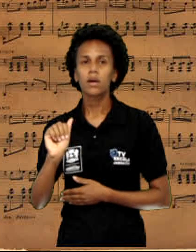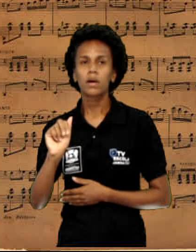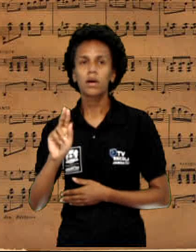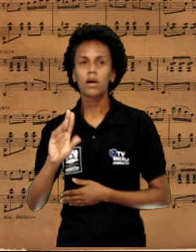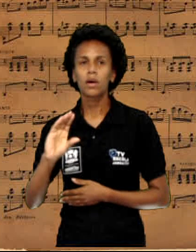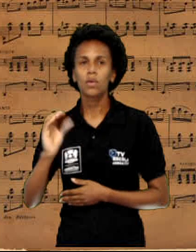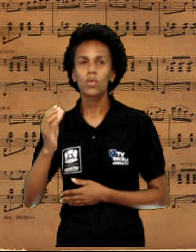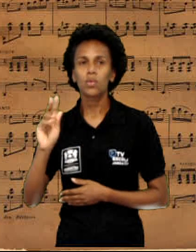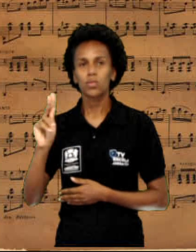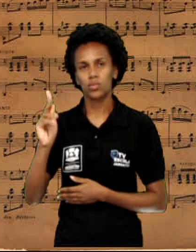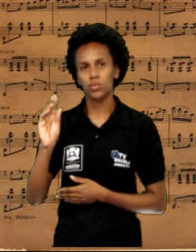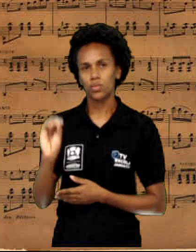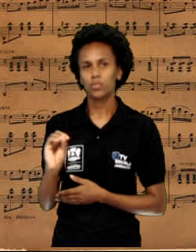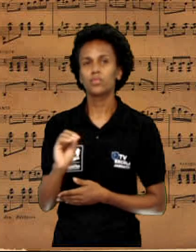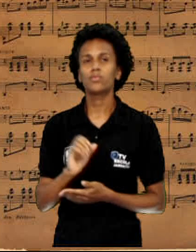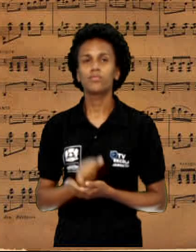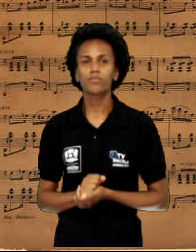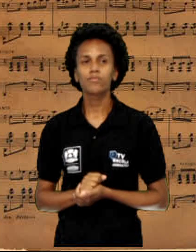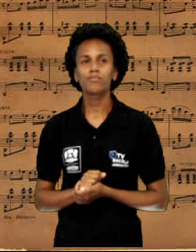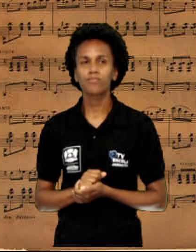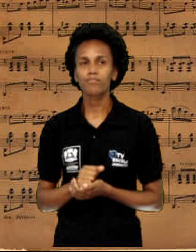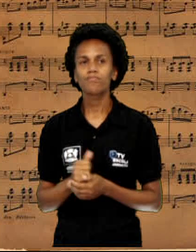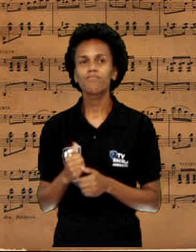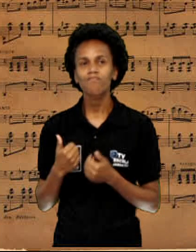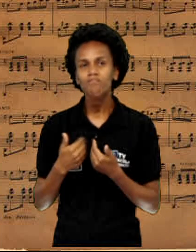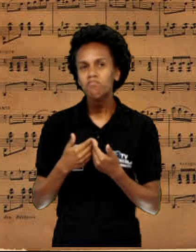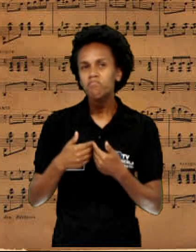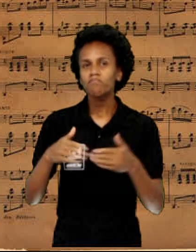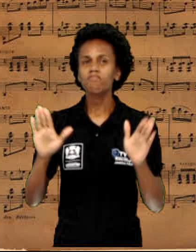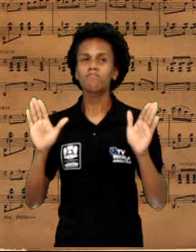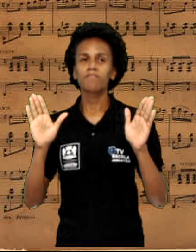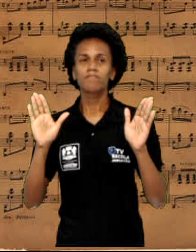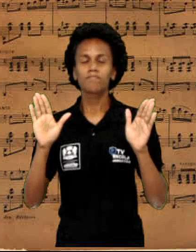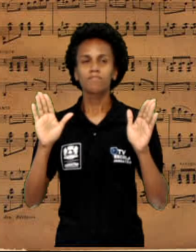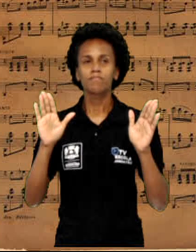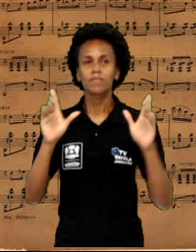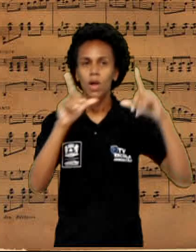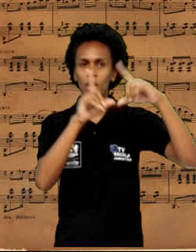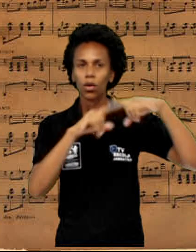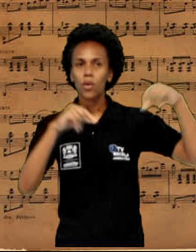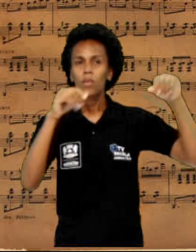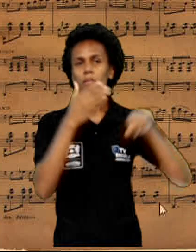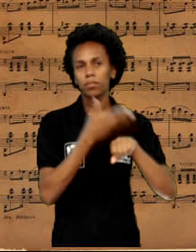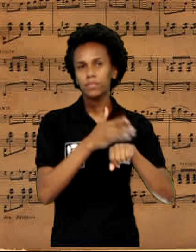Gonzaga, ao lado de O Abre Alas, Lua Branca e Atraí.